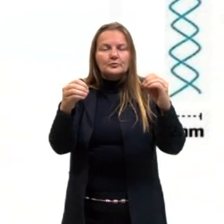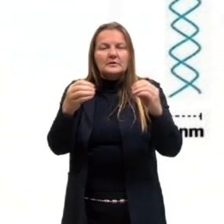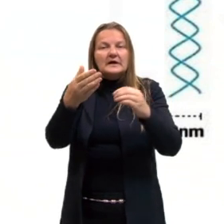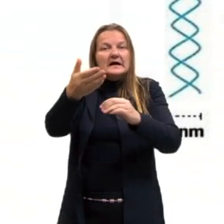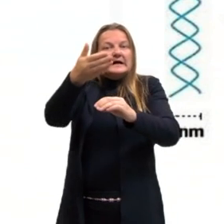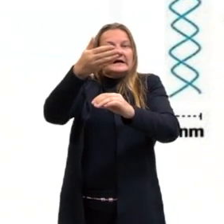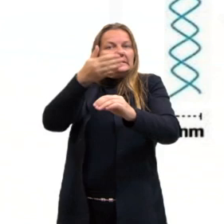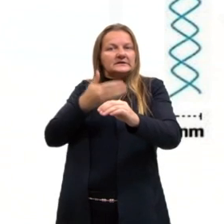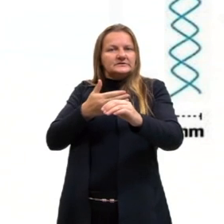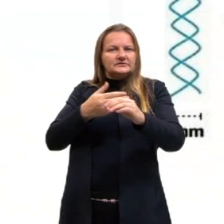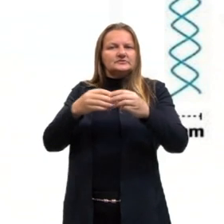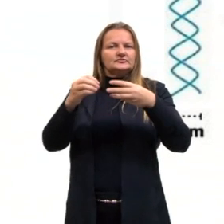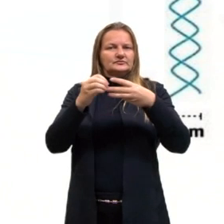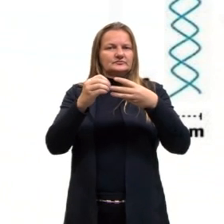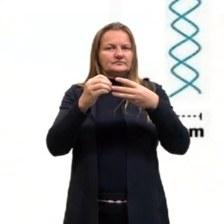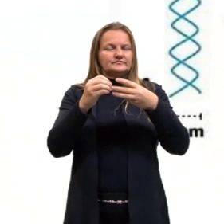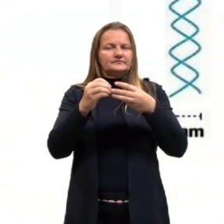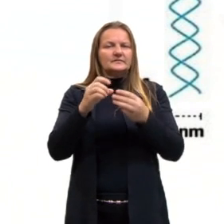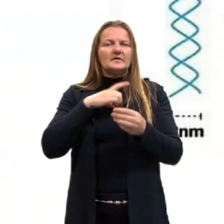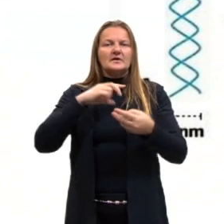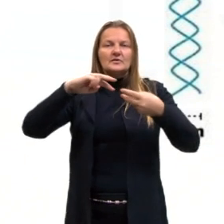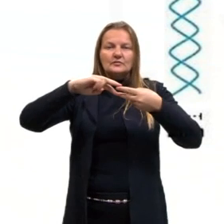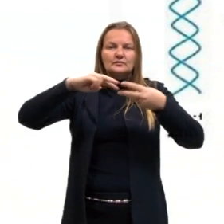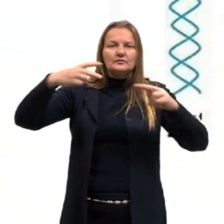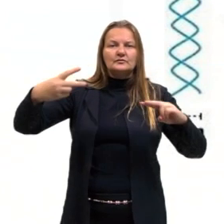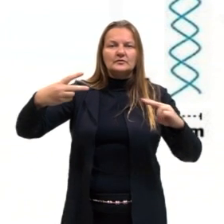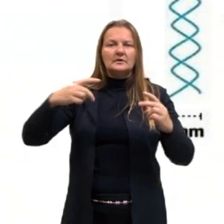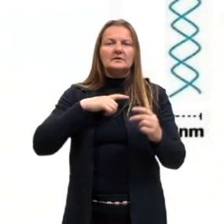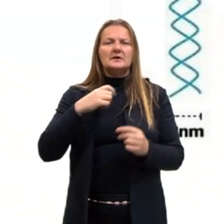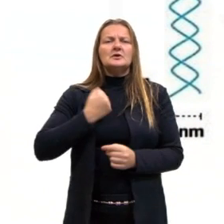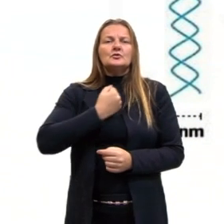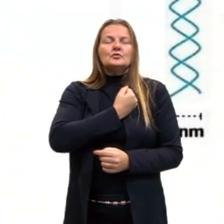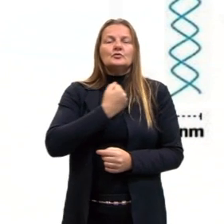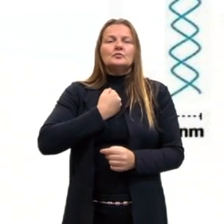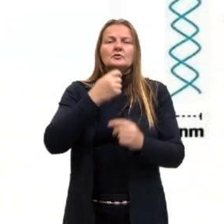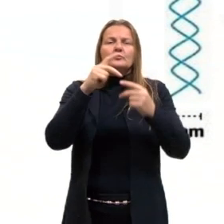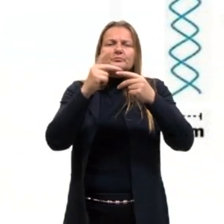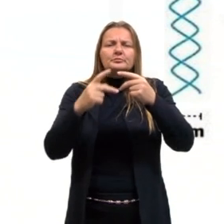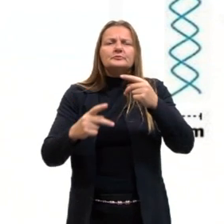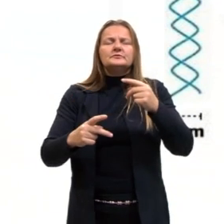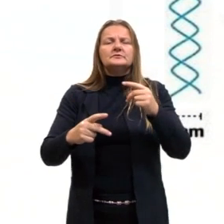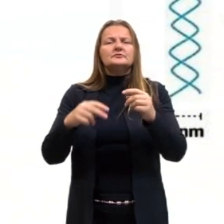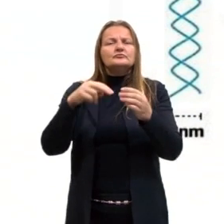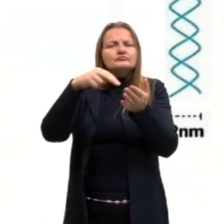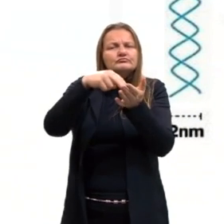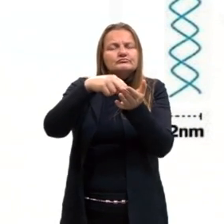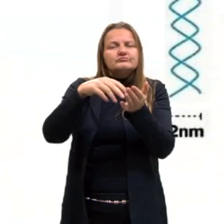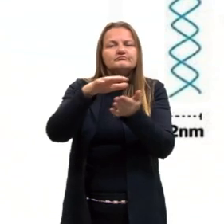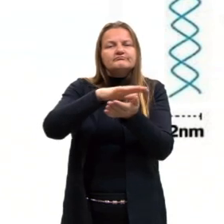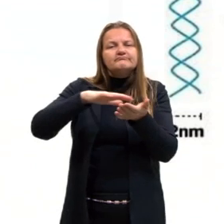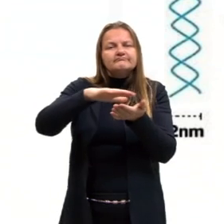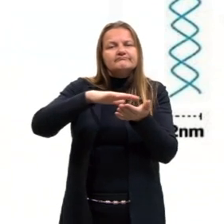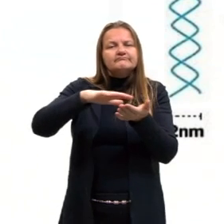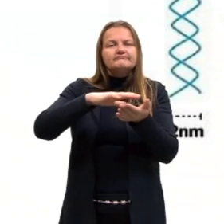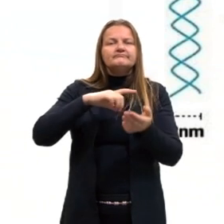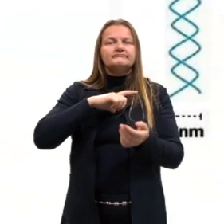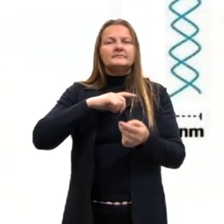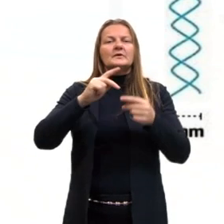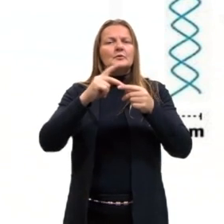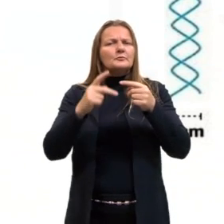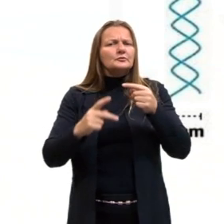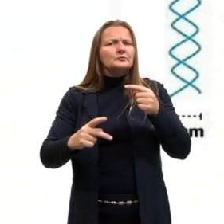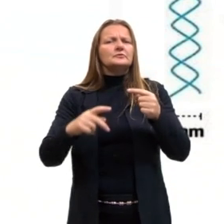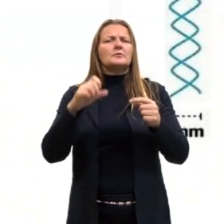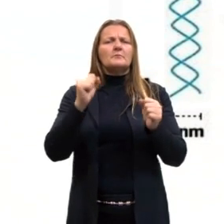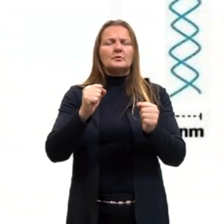Ela é formada pelo DNA e o número de proteínas nucleares. As proteínas podem